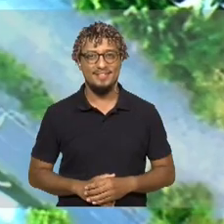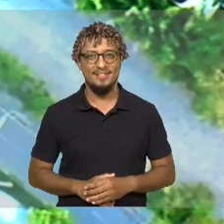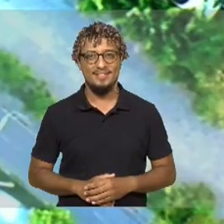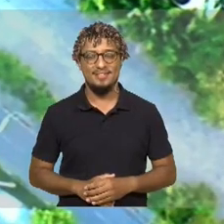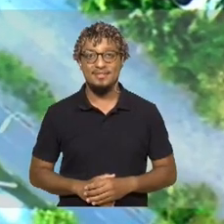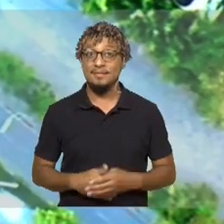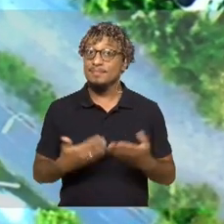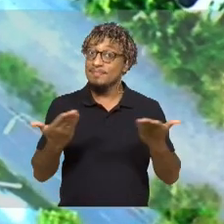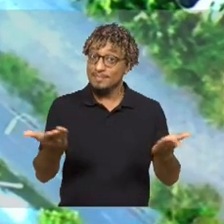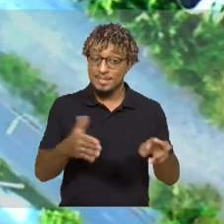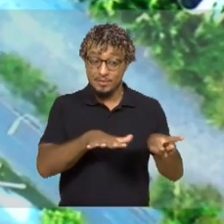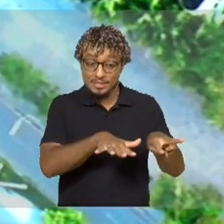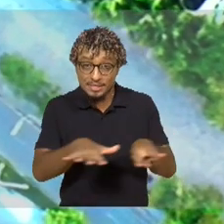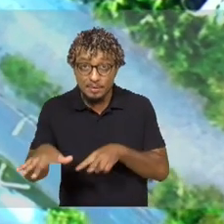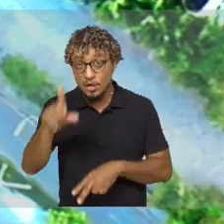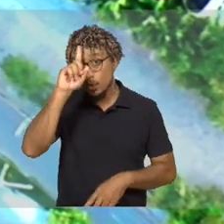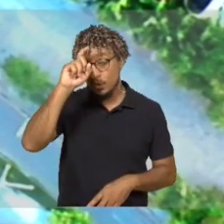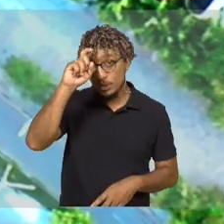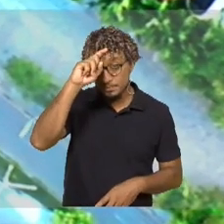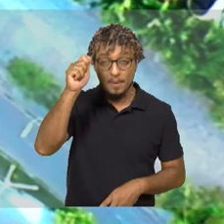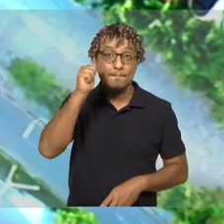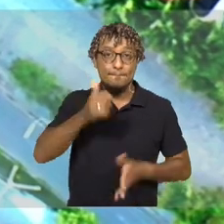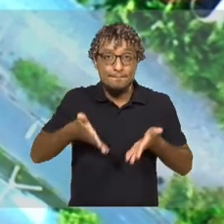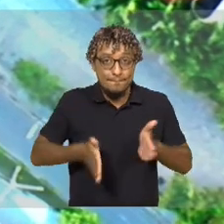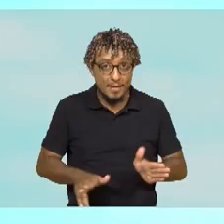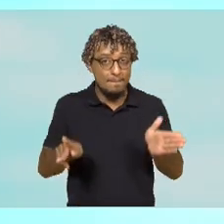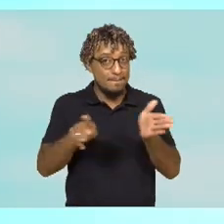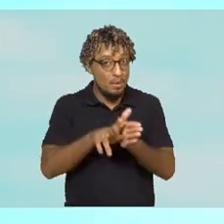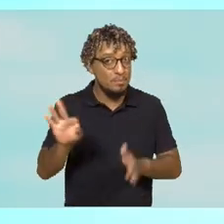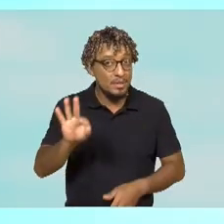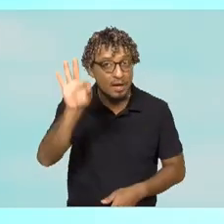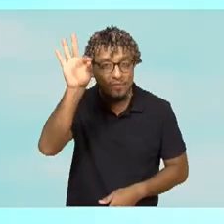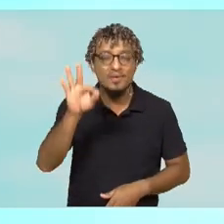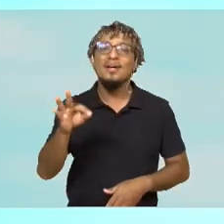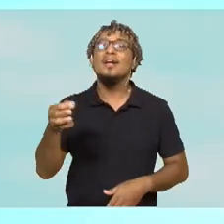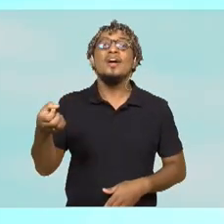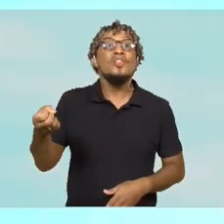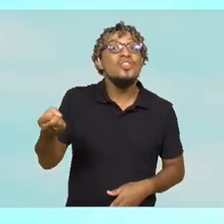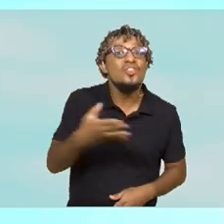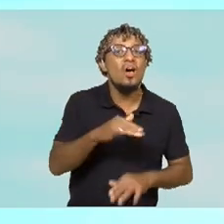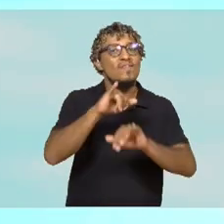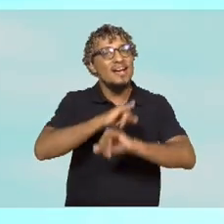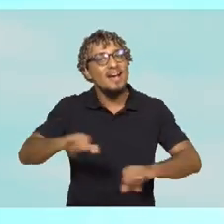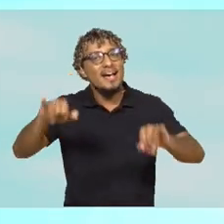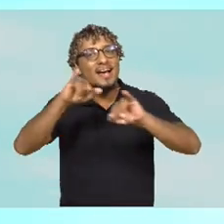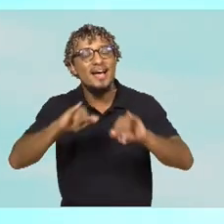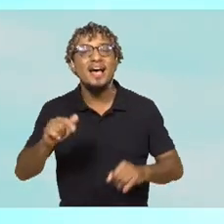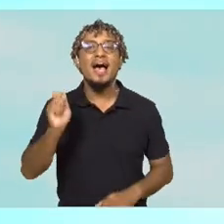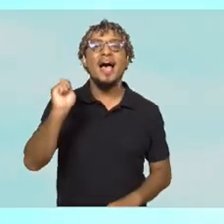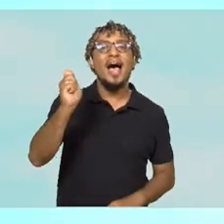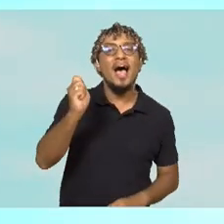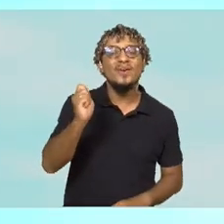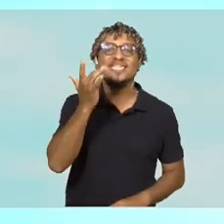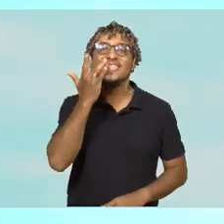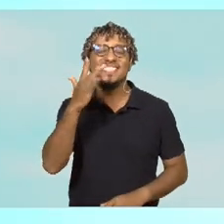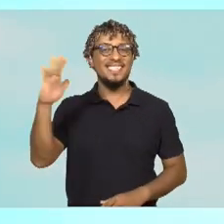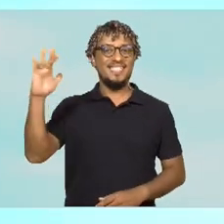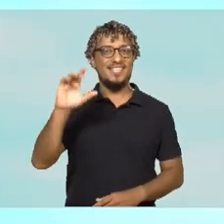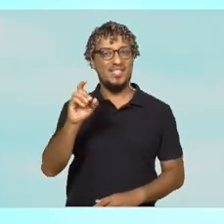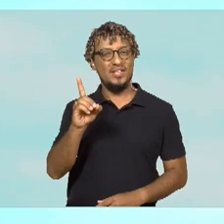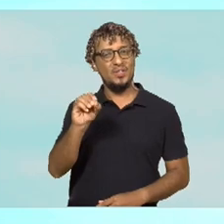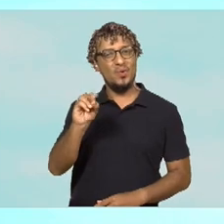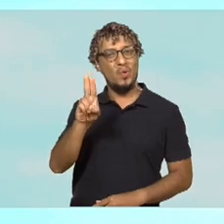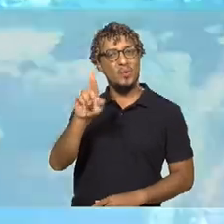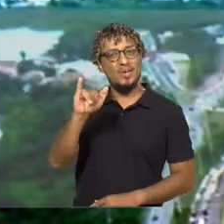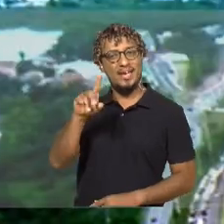E nesta semana, o Hospital Materno Infantil da UFMA lançou mais uma edição da campanha Agosto Dourado. E quem